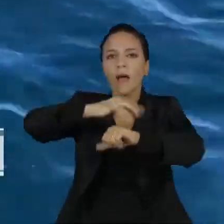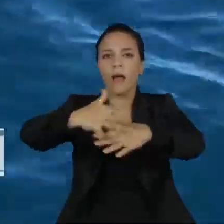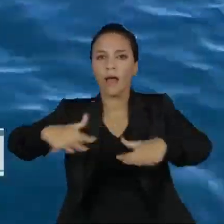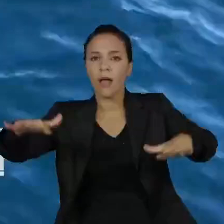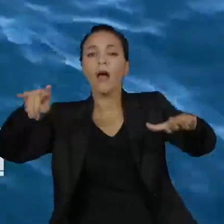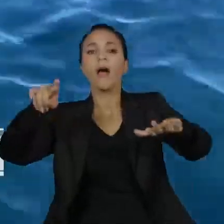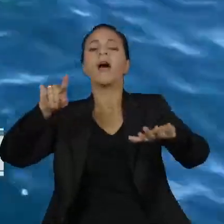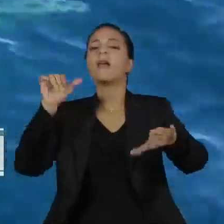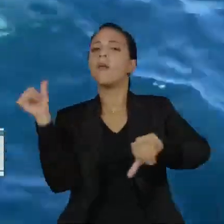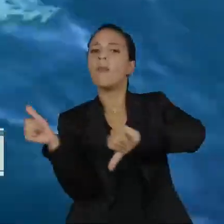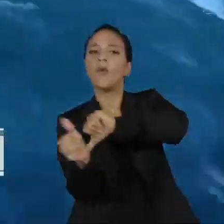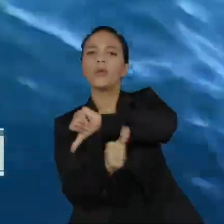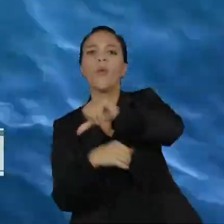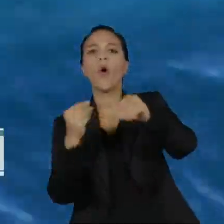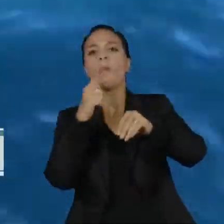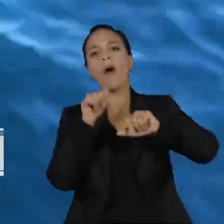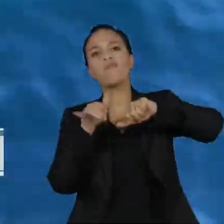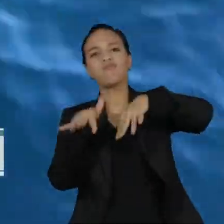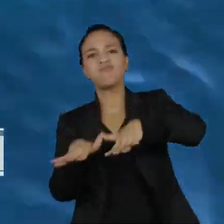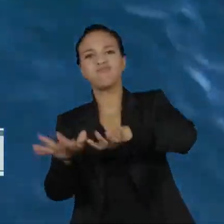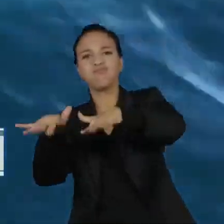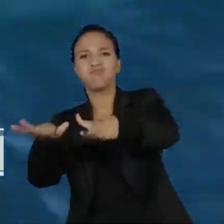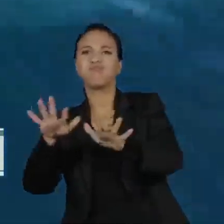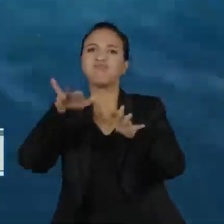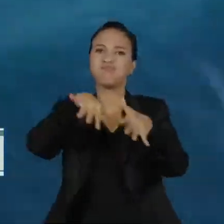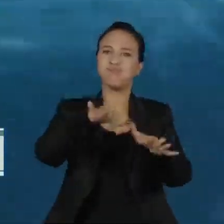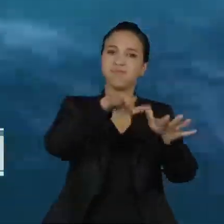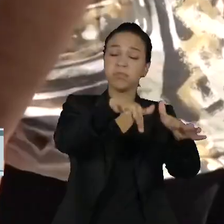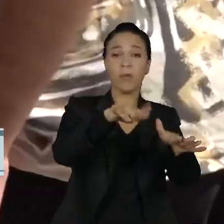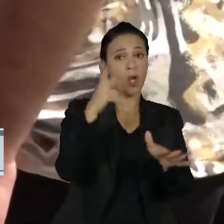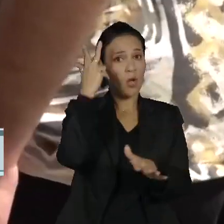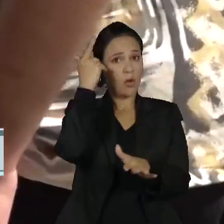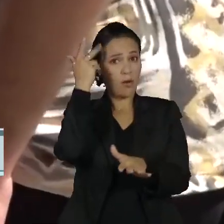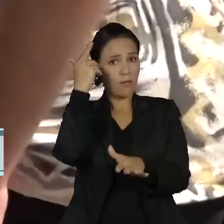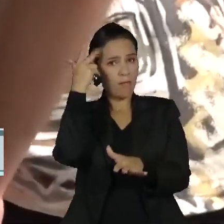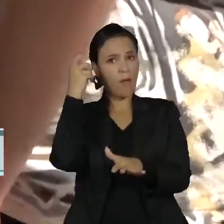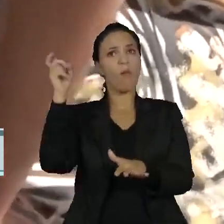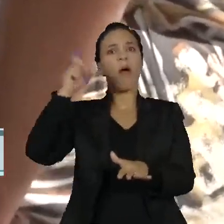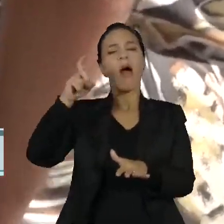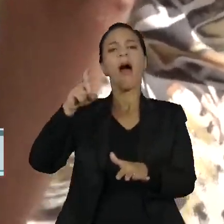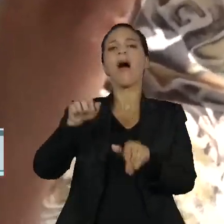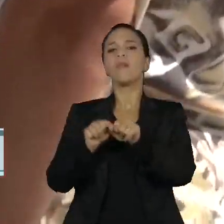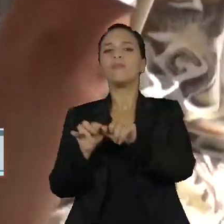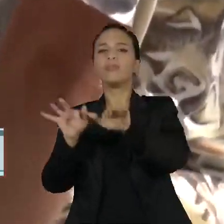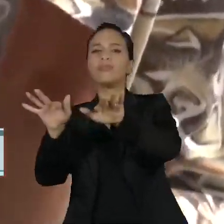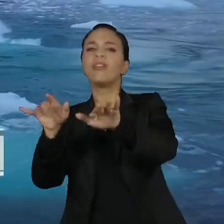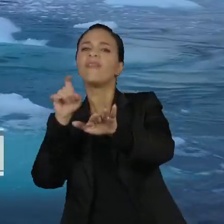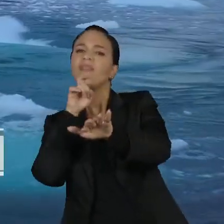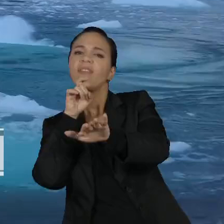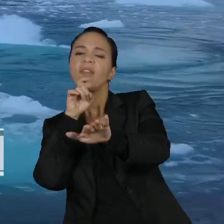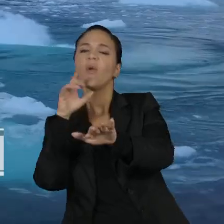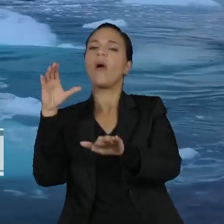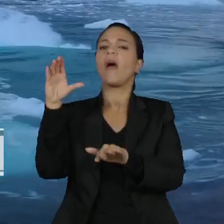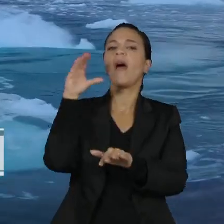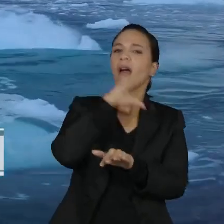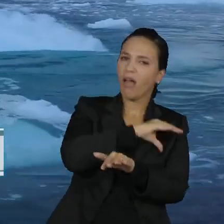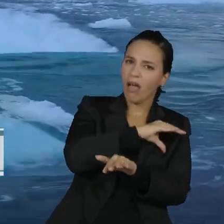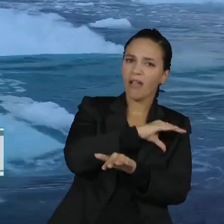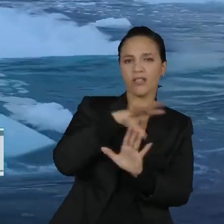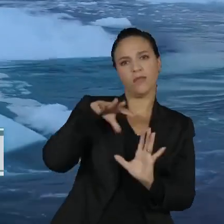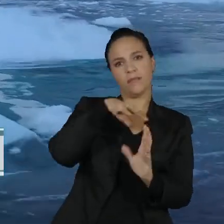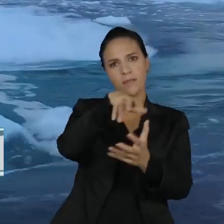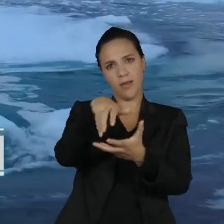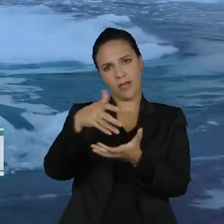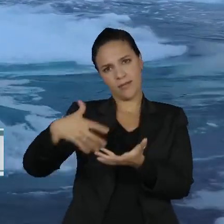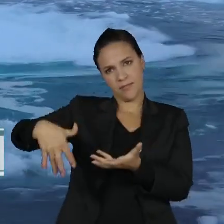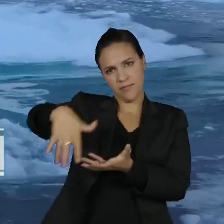isso modifica o funcionamento das correntes marítimas, que em condições normais distribuem calor e frio pelo planeta. O estudo mais recente,